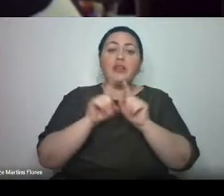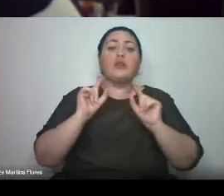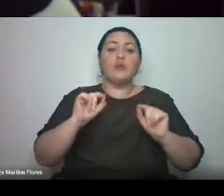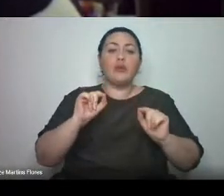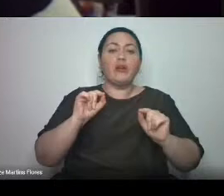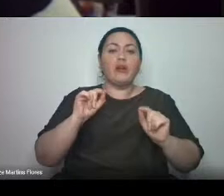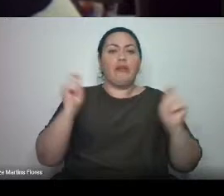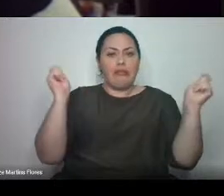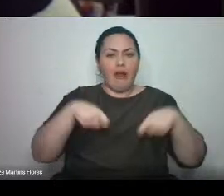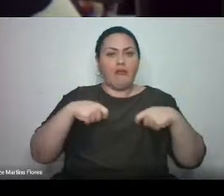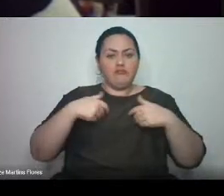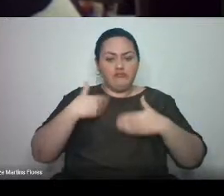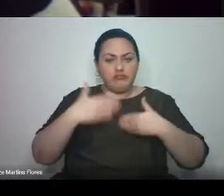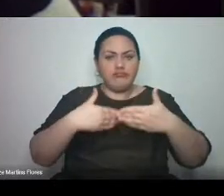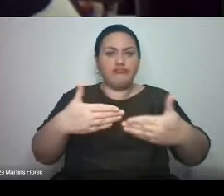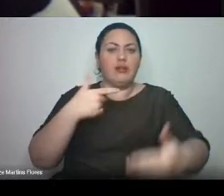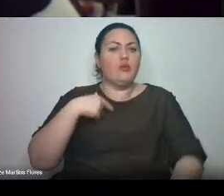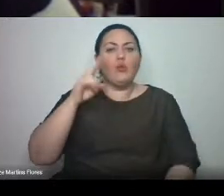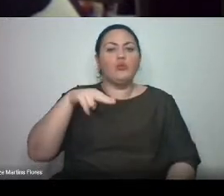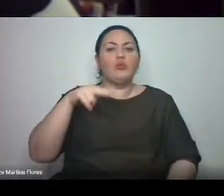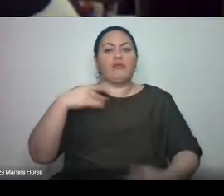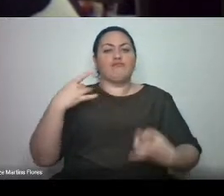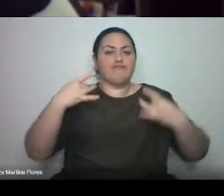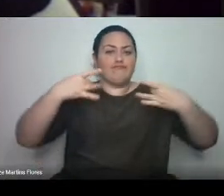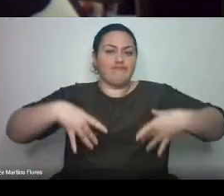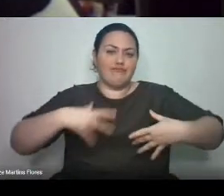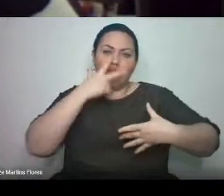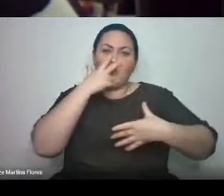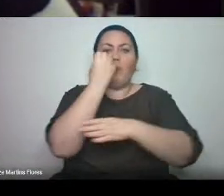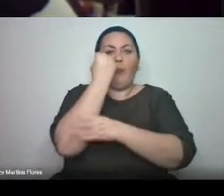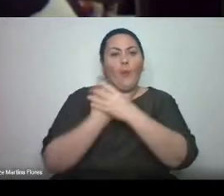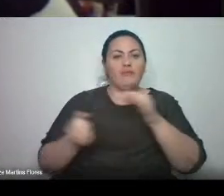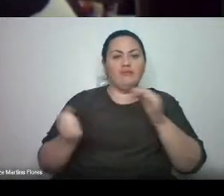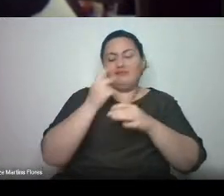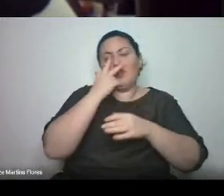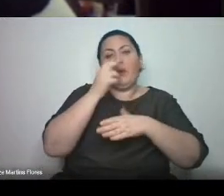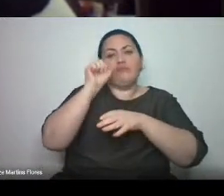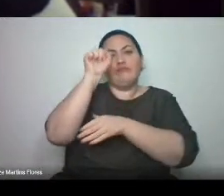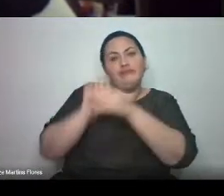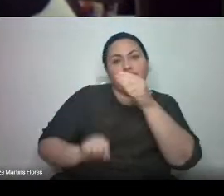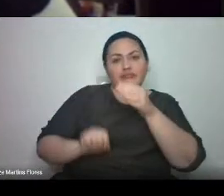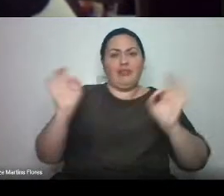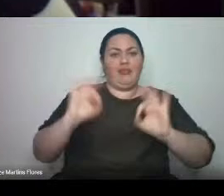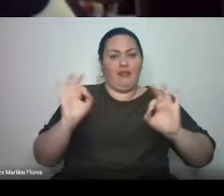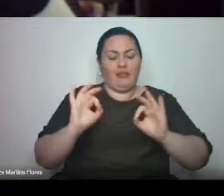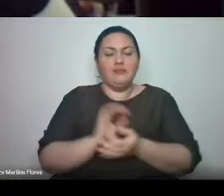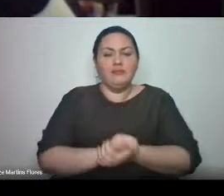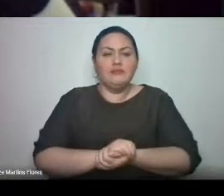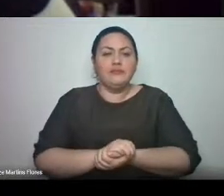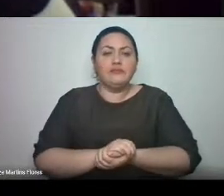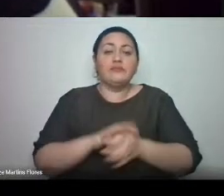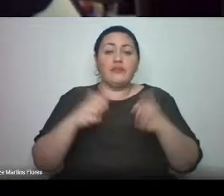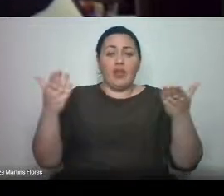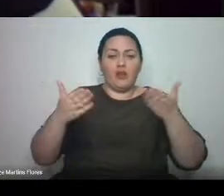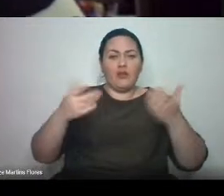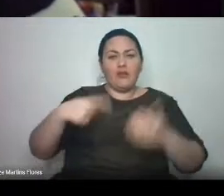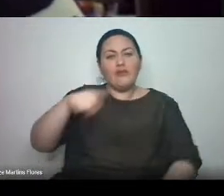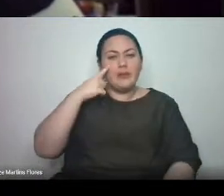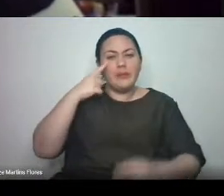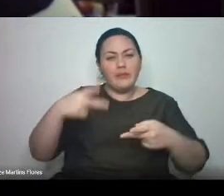num momento tão sonhado da colação de grau. Vocês fazem parte de uma pequeníssima e privilegiada parcela dessa tão combalida nação,